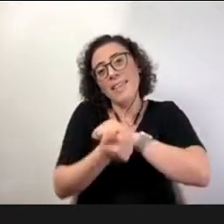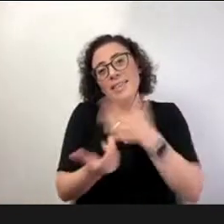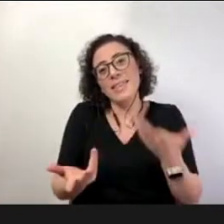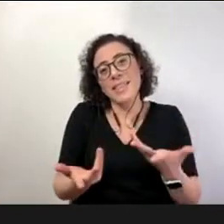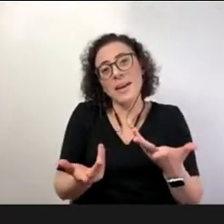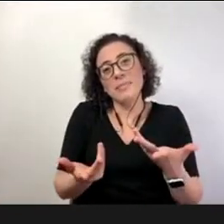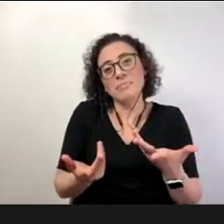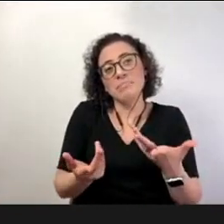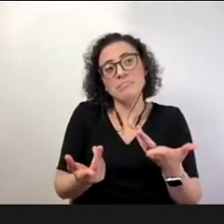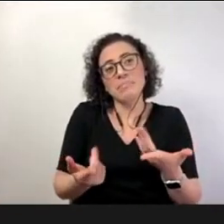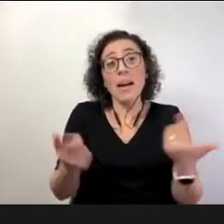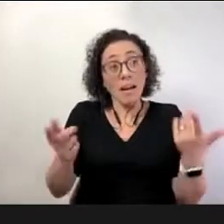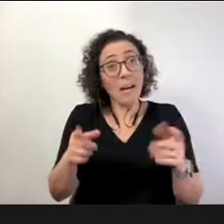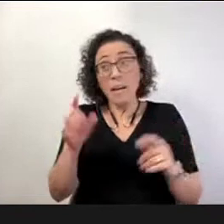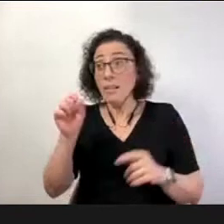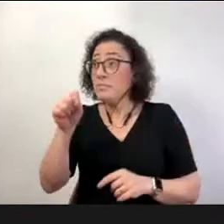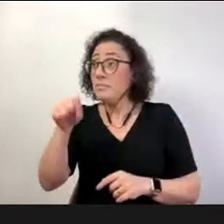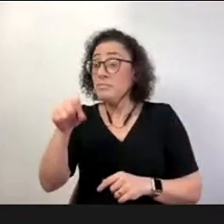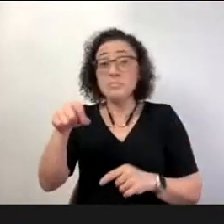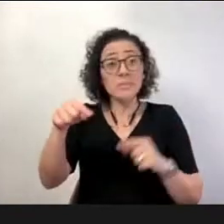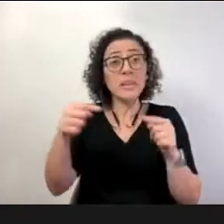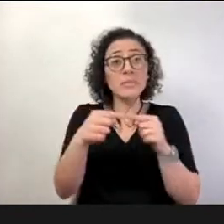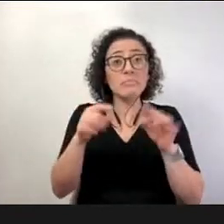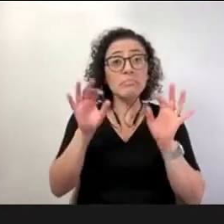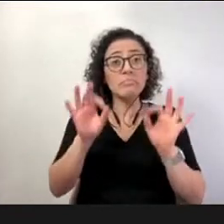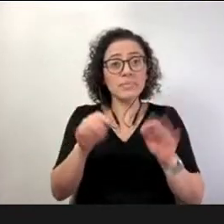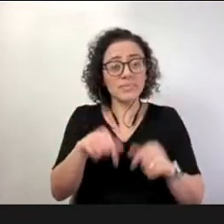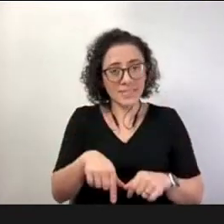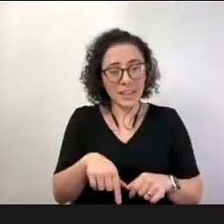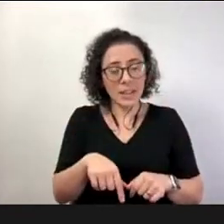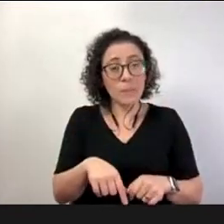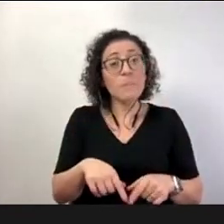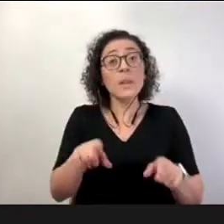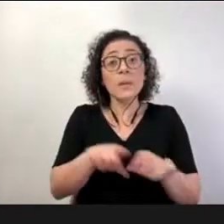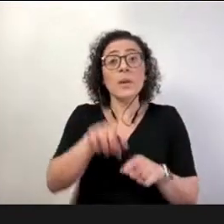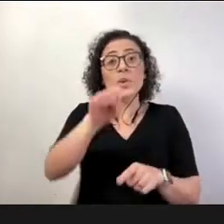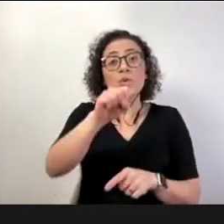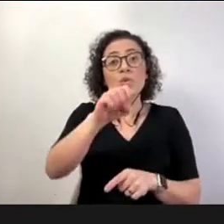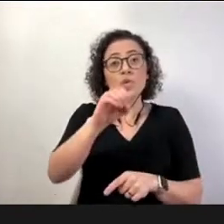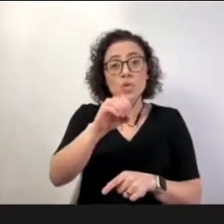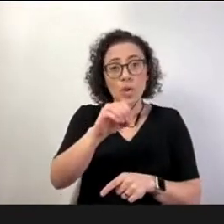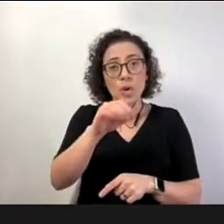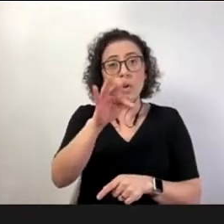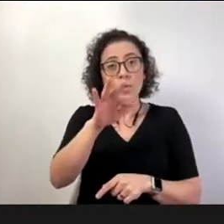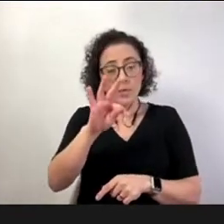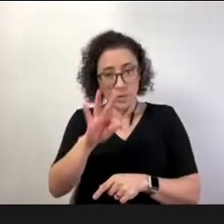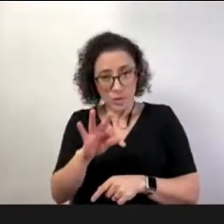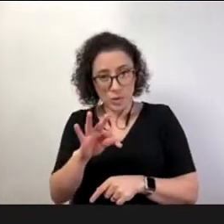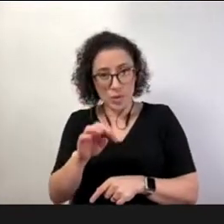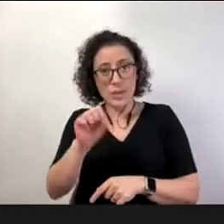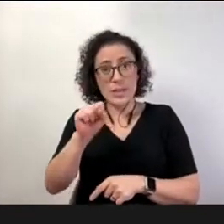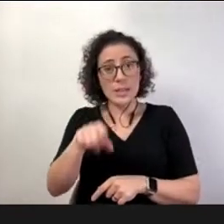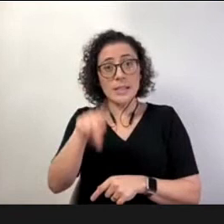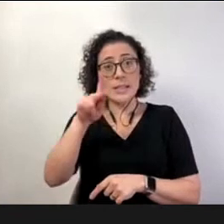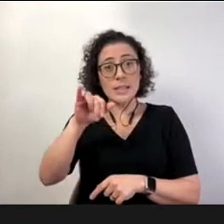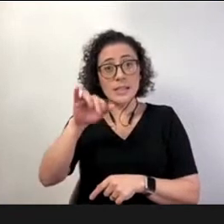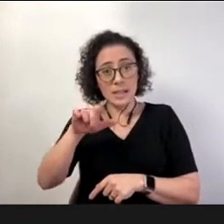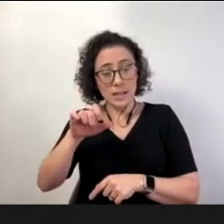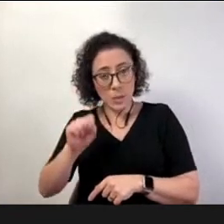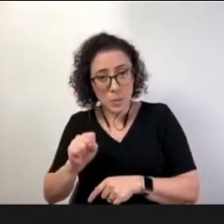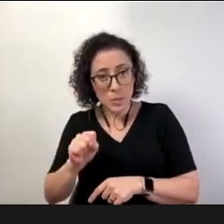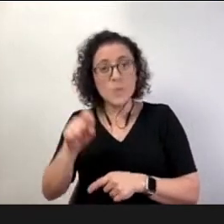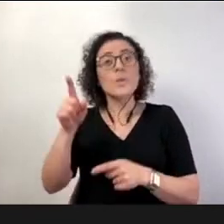maior necessidade inclusive tem pesquisas apontando de contratação e demissão das empresas principalmente agora em época de pandemia